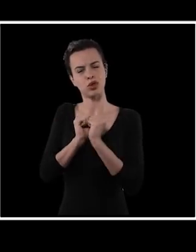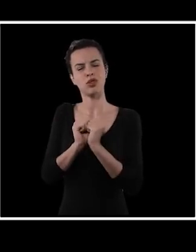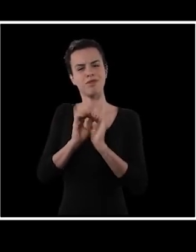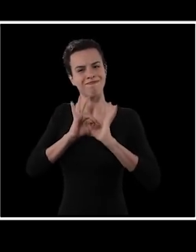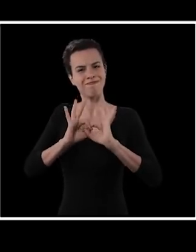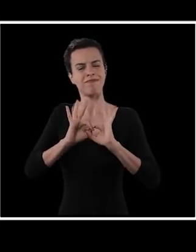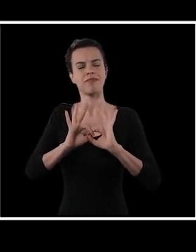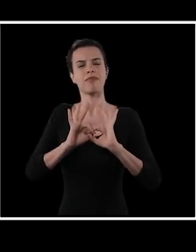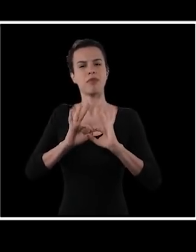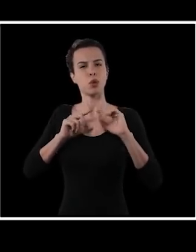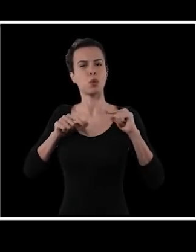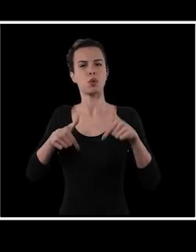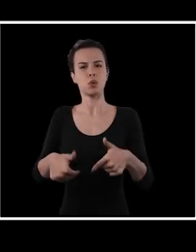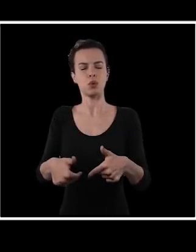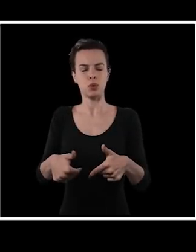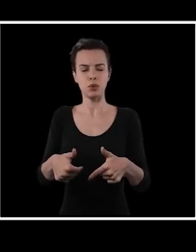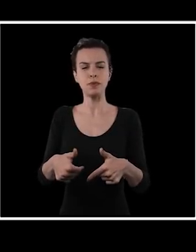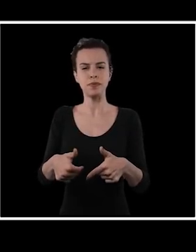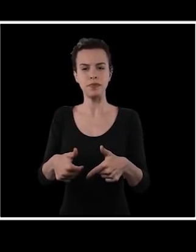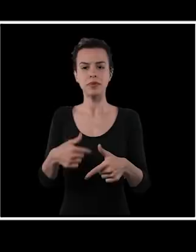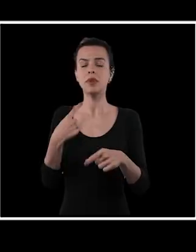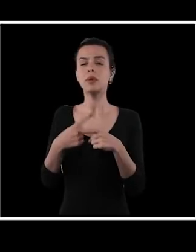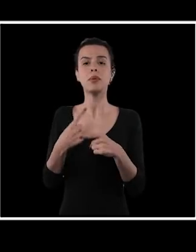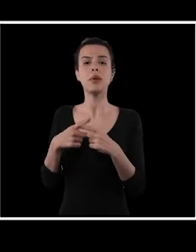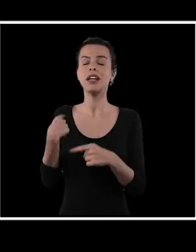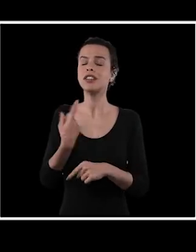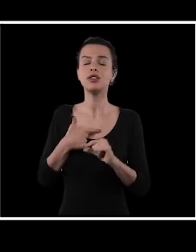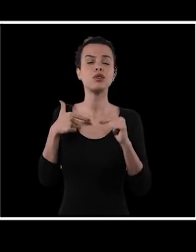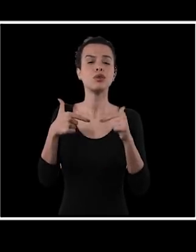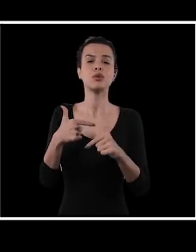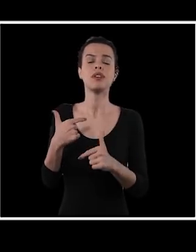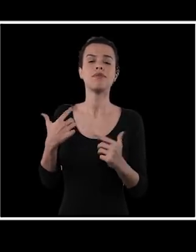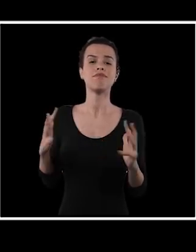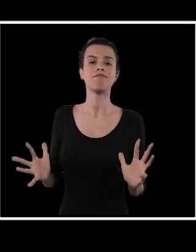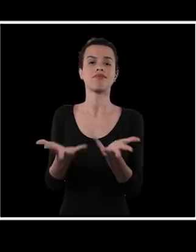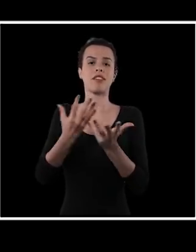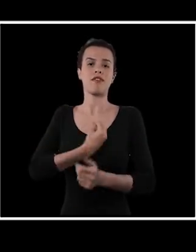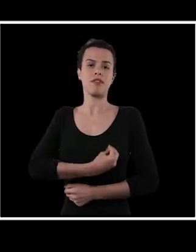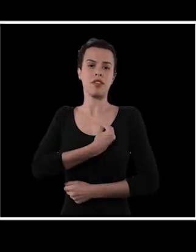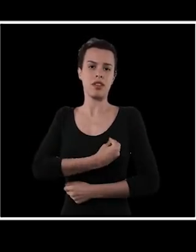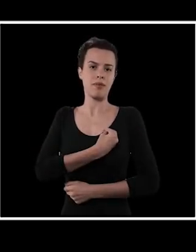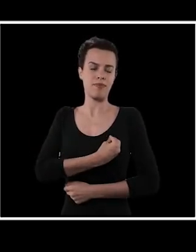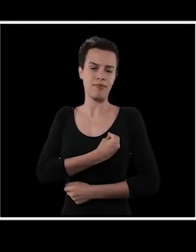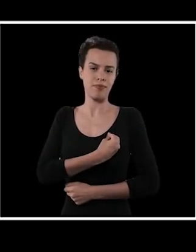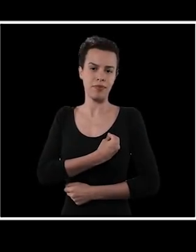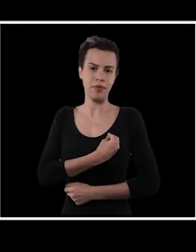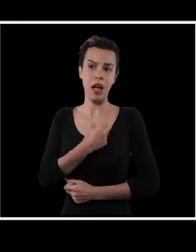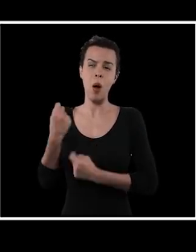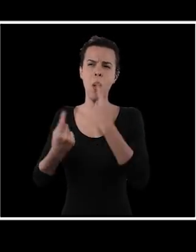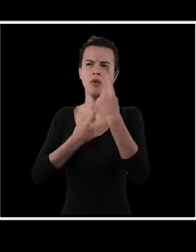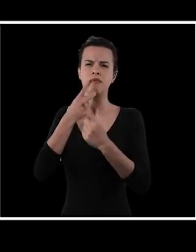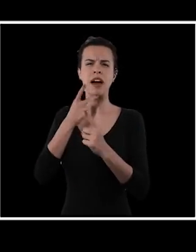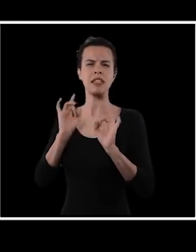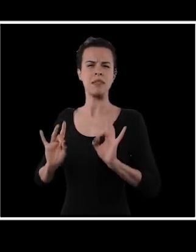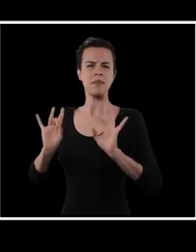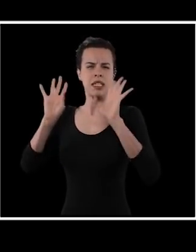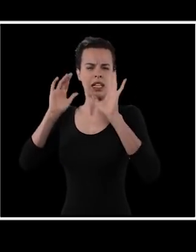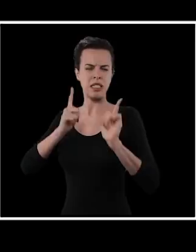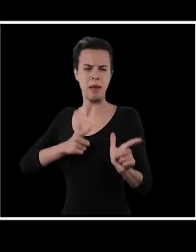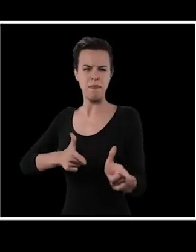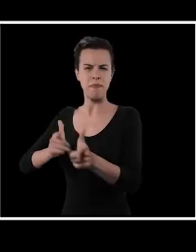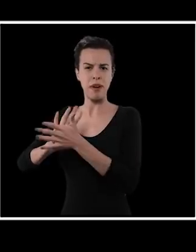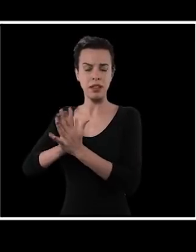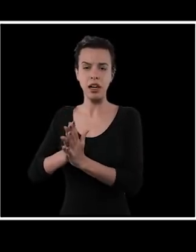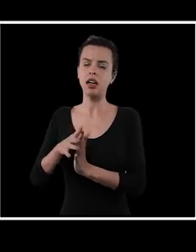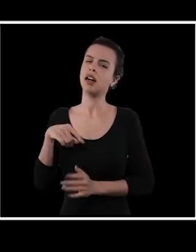não está só. Eu estou do seu lado, a gente está lutando com você porque a gente luta pela vida. Alguns se dizem especialistas